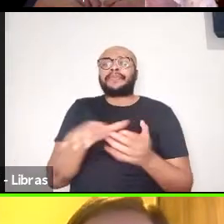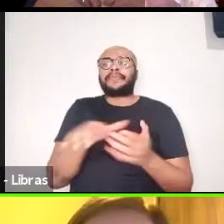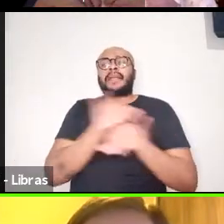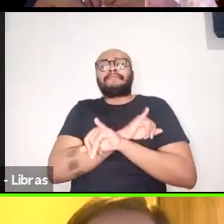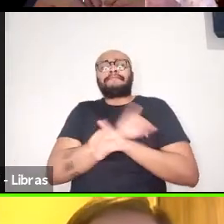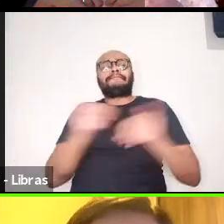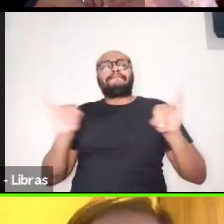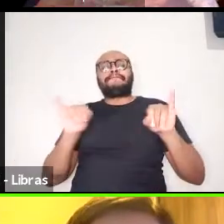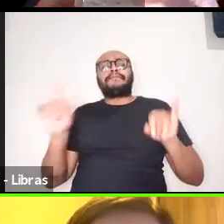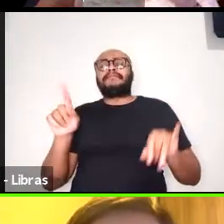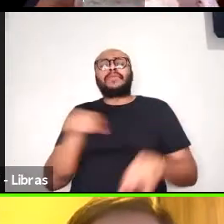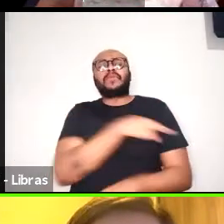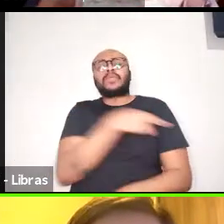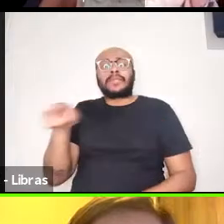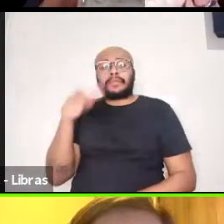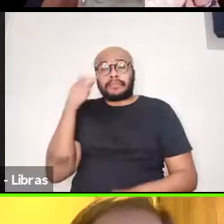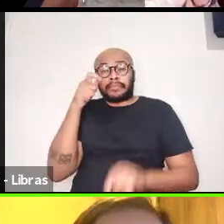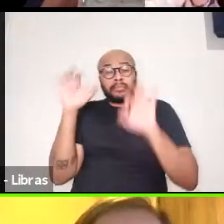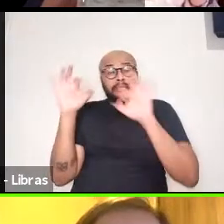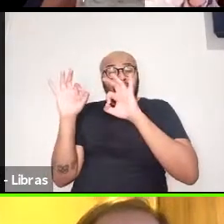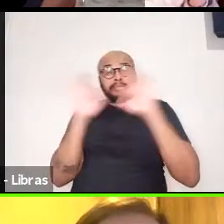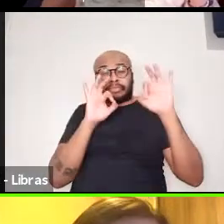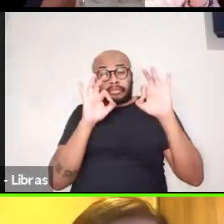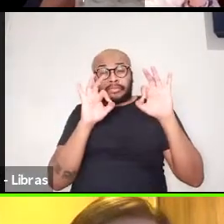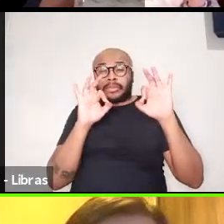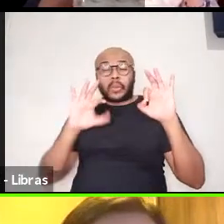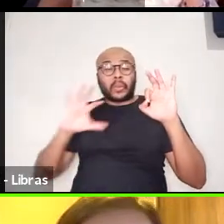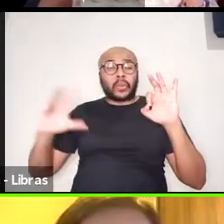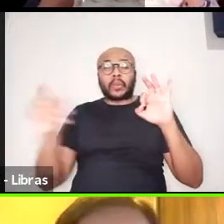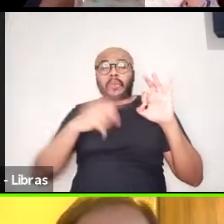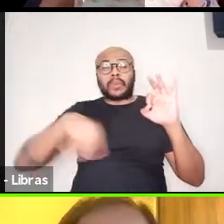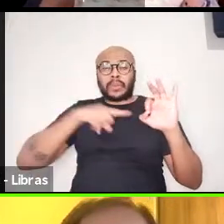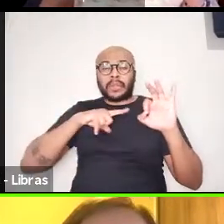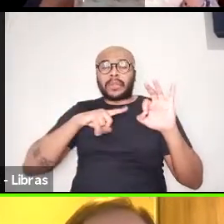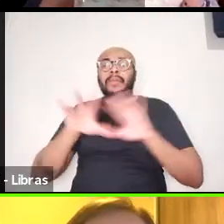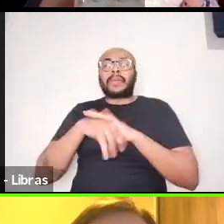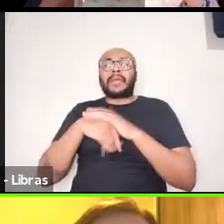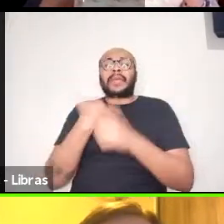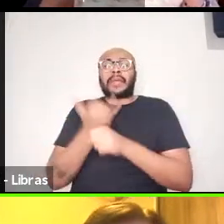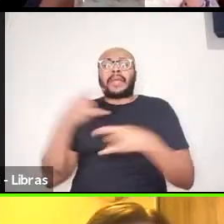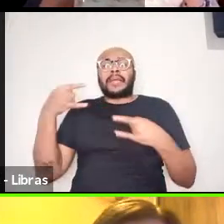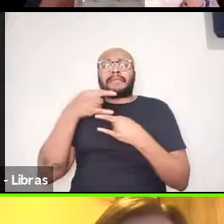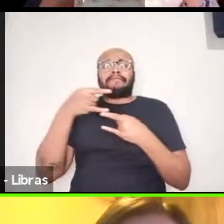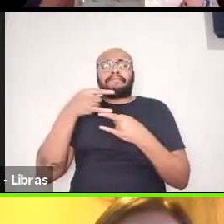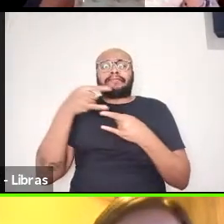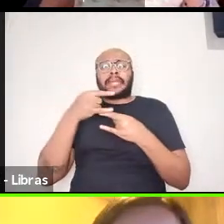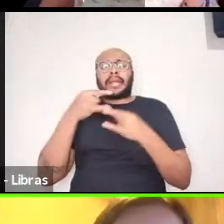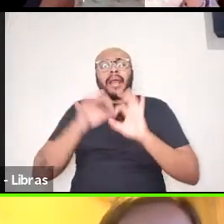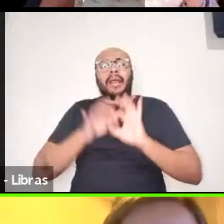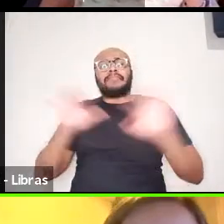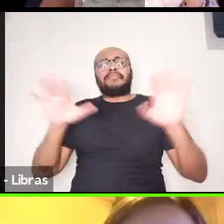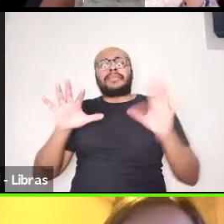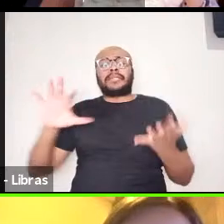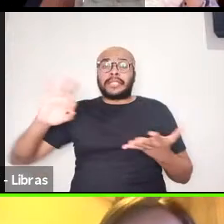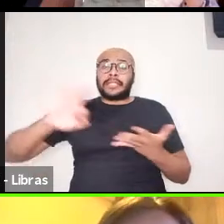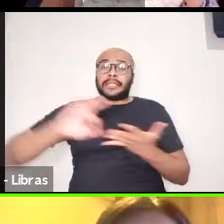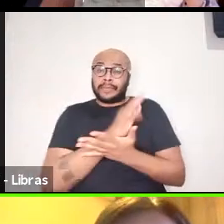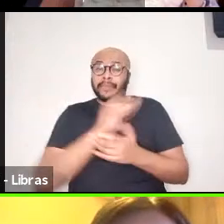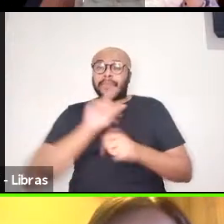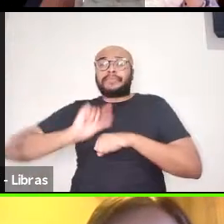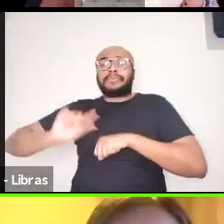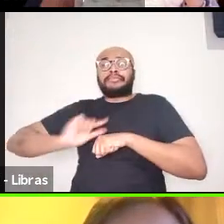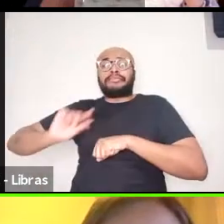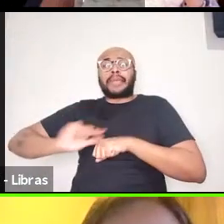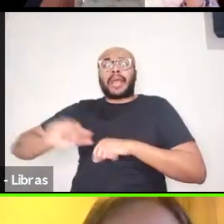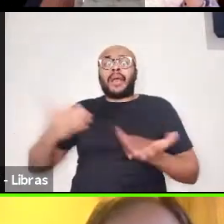vocês, tanto quem, quem está nos assistindo, é, porque essa é uma live aberta, mas também para os inscritos no minicurso, que essa